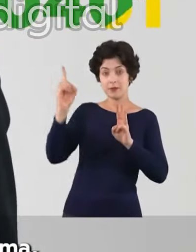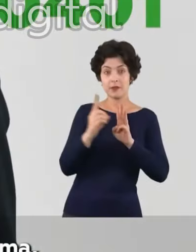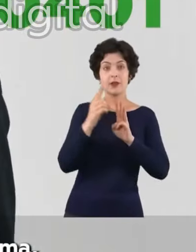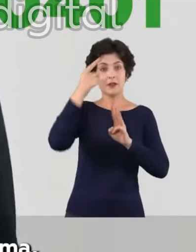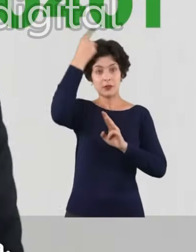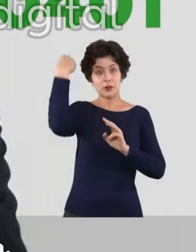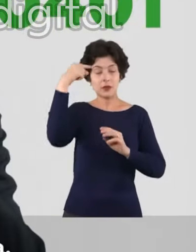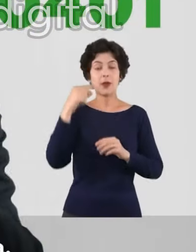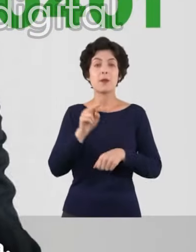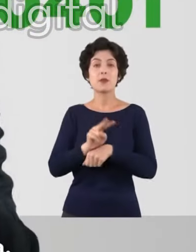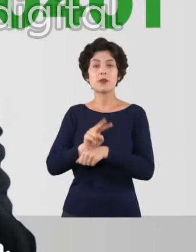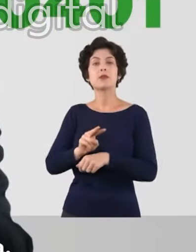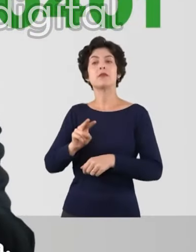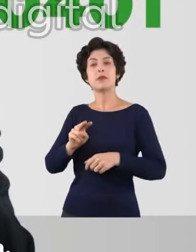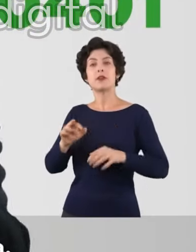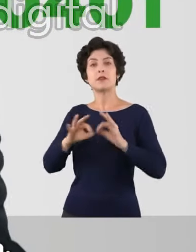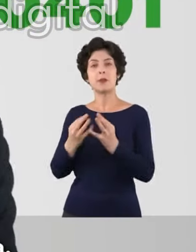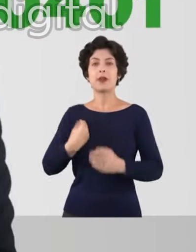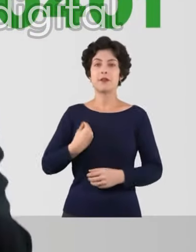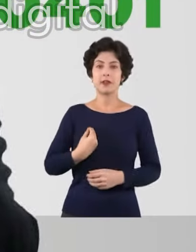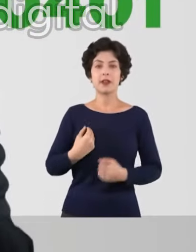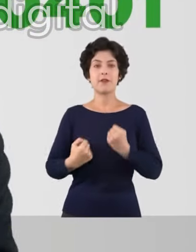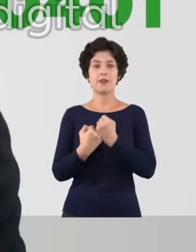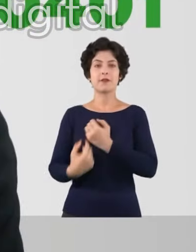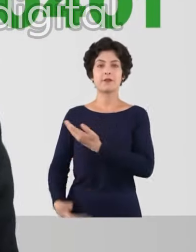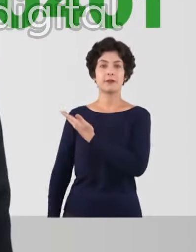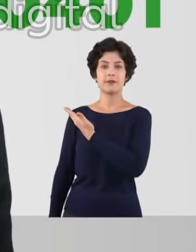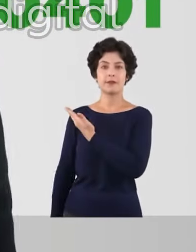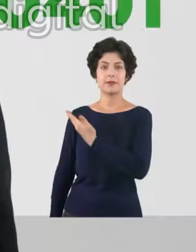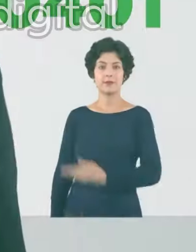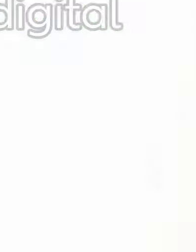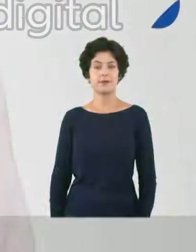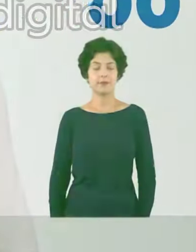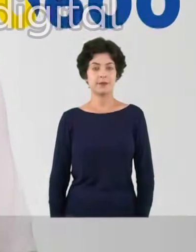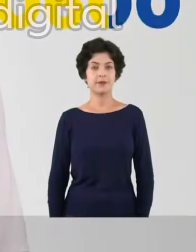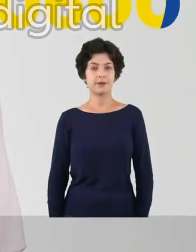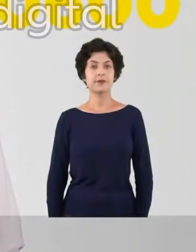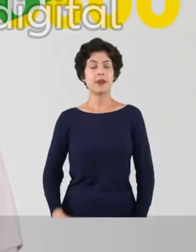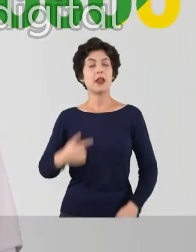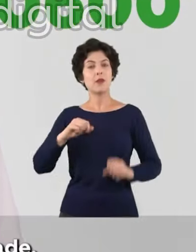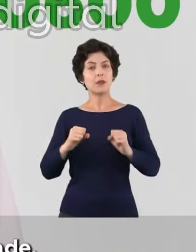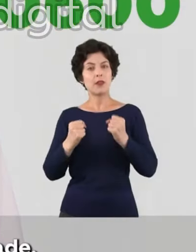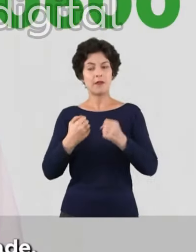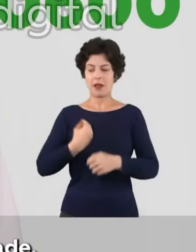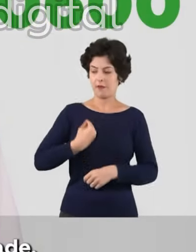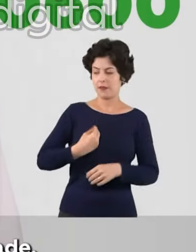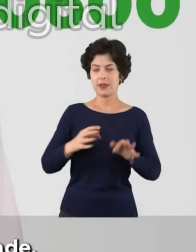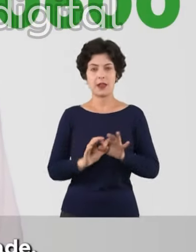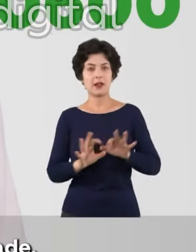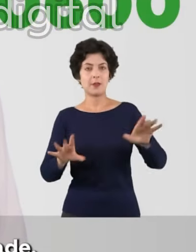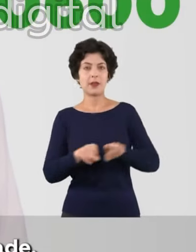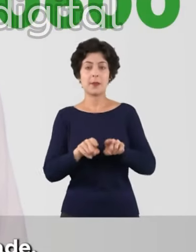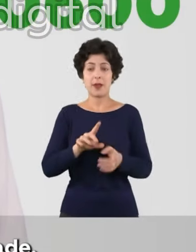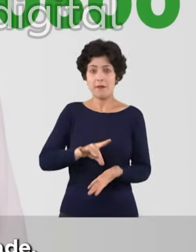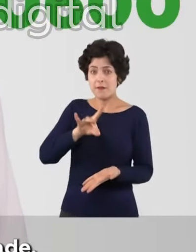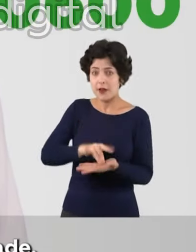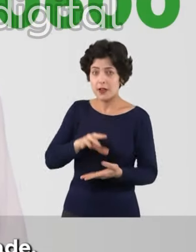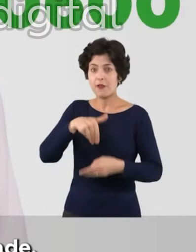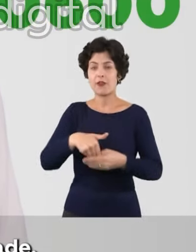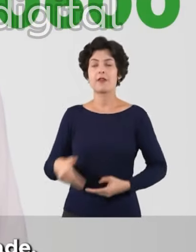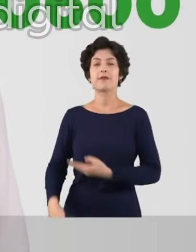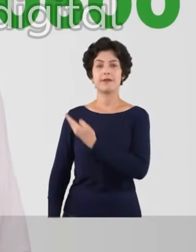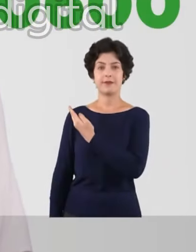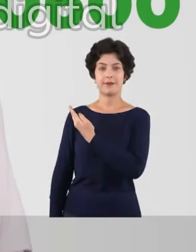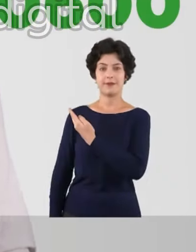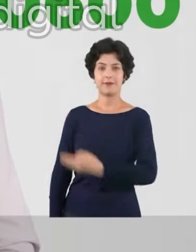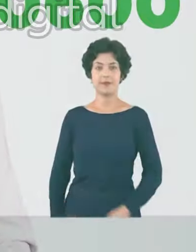de Nossa Senhora de Fátima, nosso projeto é pela família e pela vida. Caio Cabeleira, vinte e quatro, seis e um. Sou Deicon Silva, defensor da vida, da liberdade e da verdade.